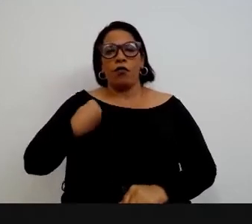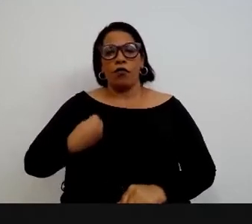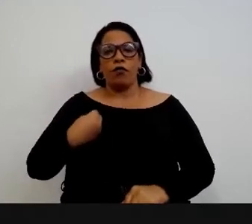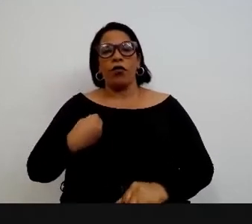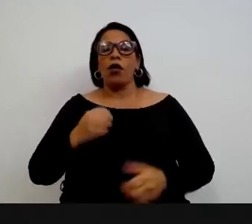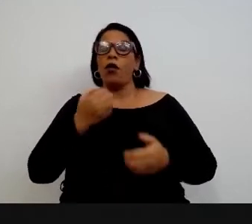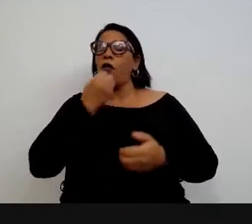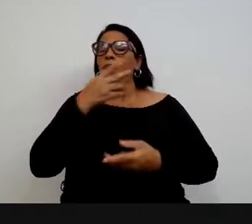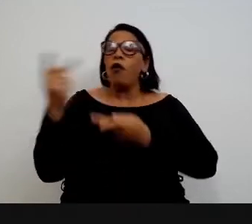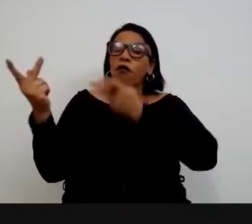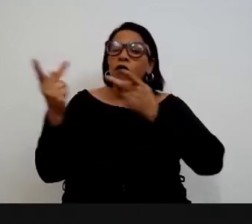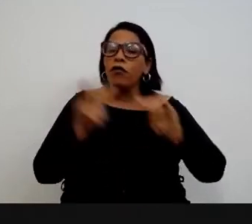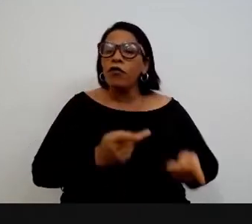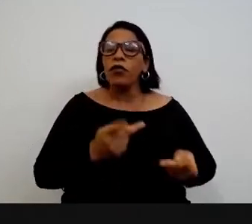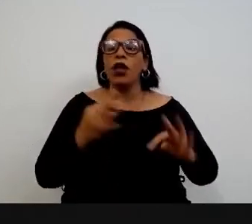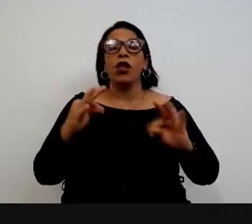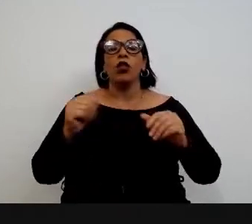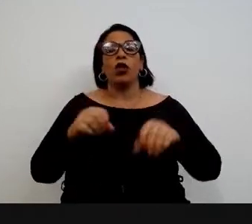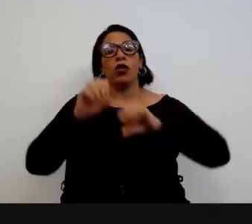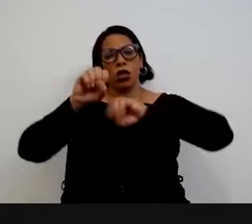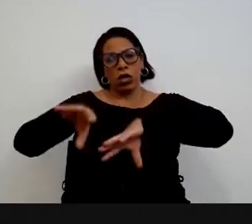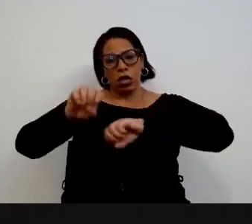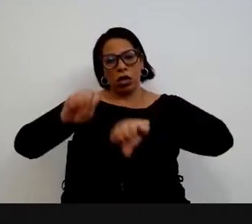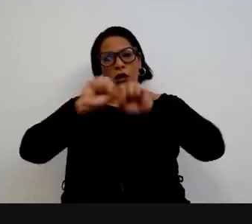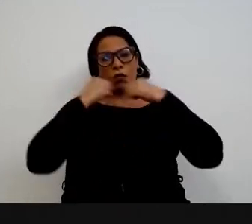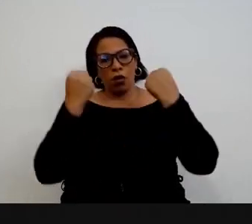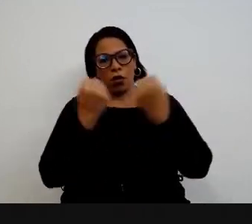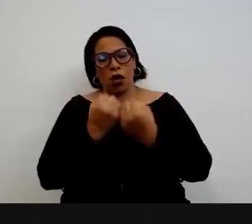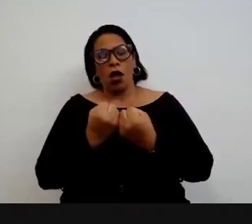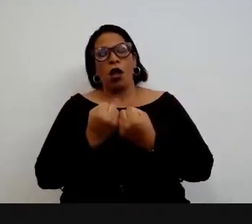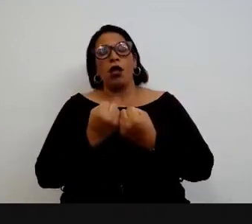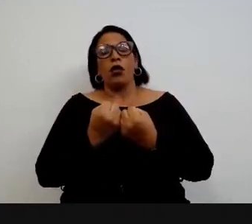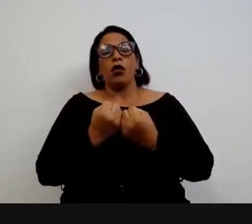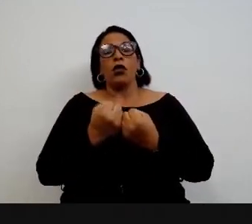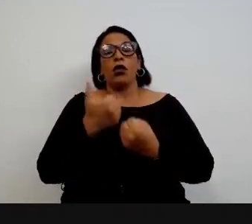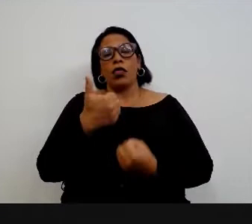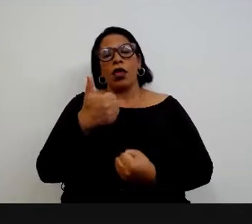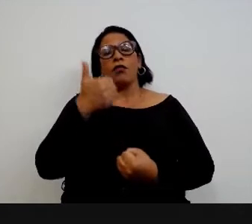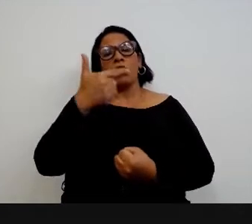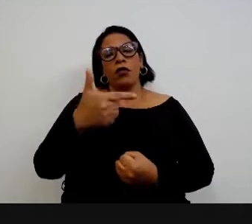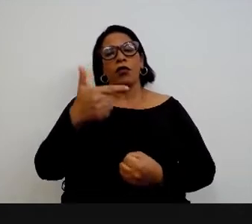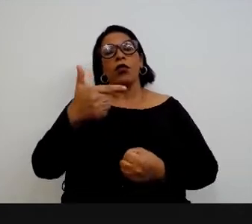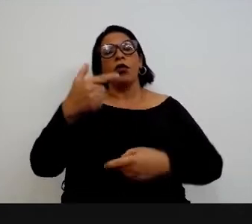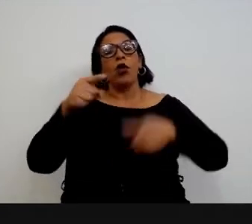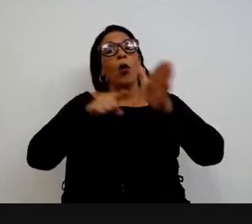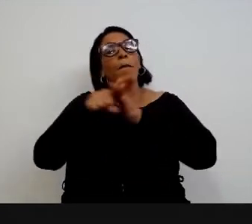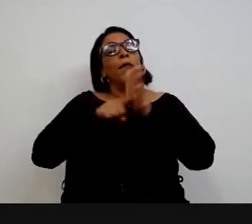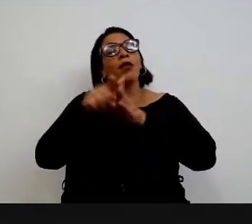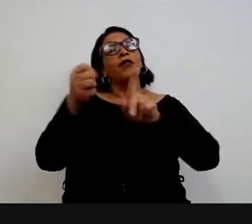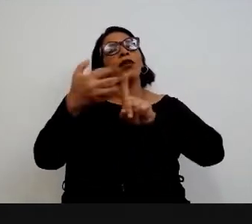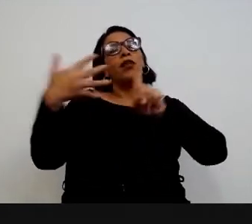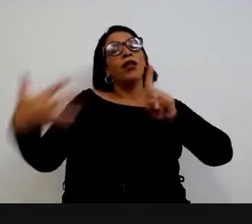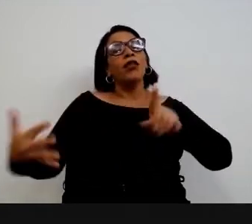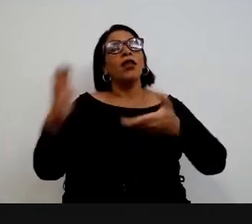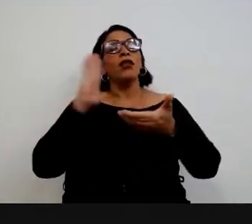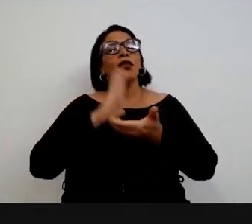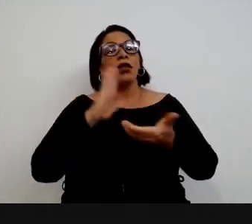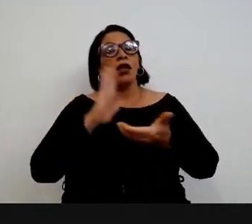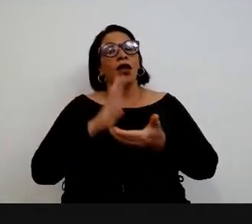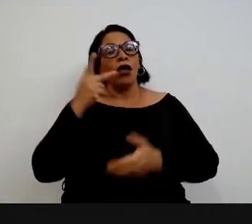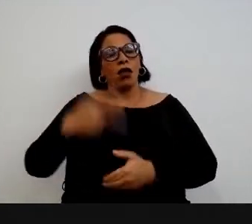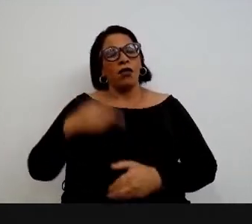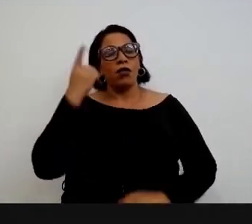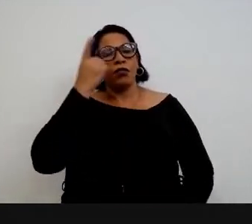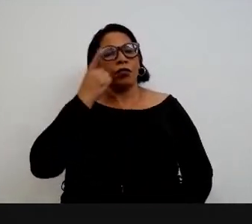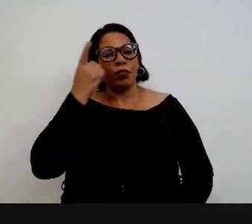e damos as boas-vindas ao Seminário de Educação Legislativa e 12ª Jornada de Pesquisa e Extensão da Câmara dos